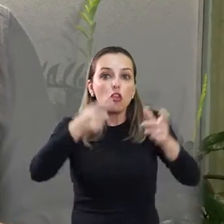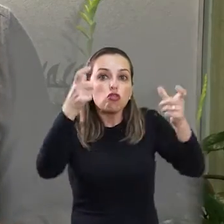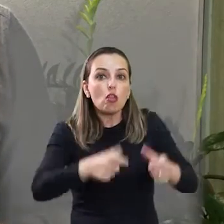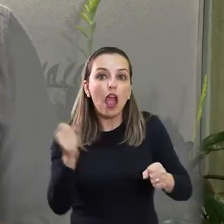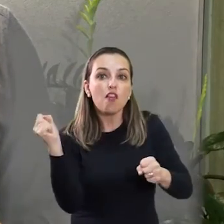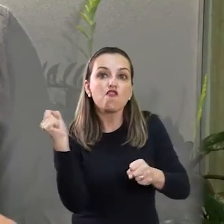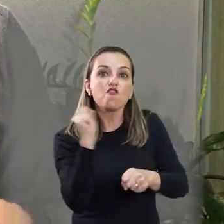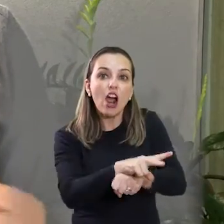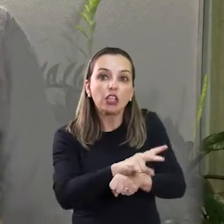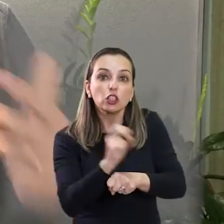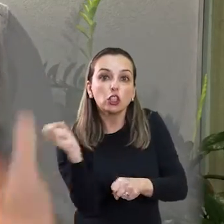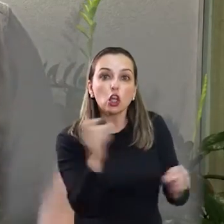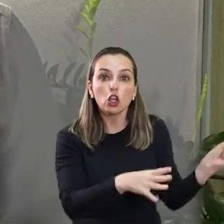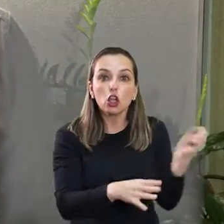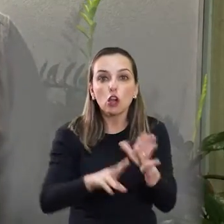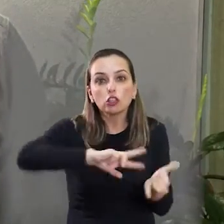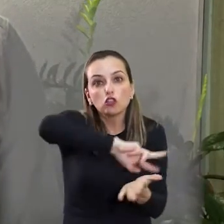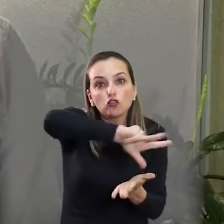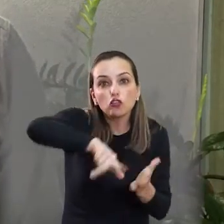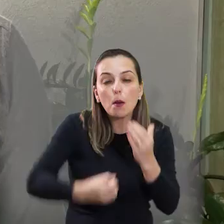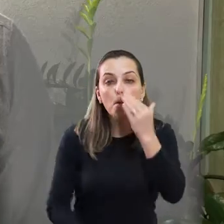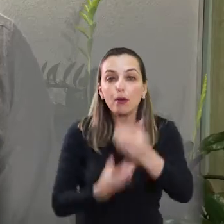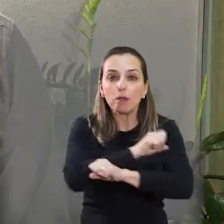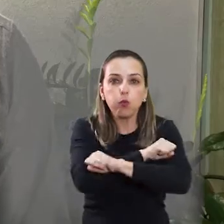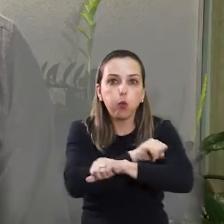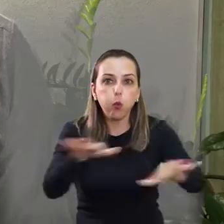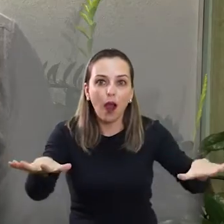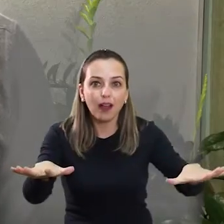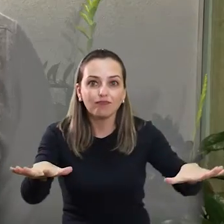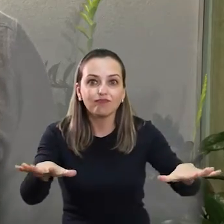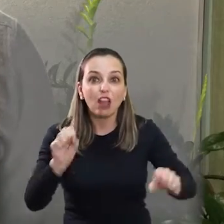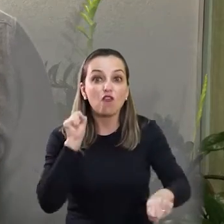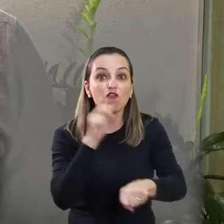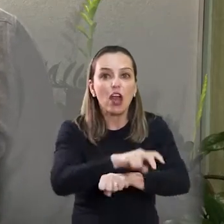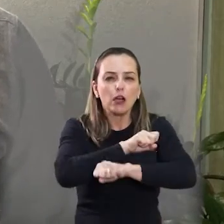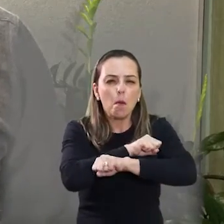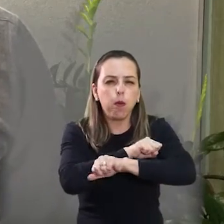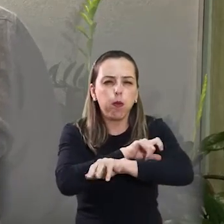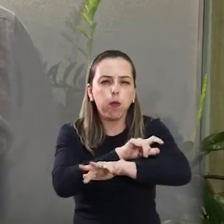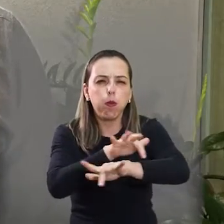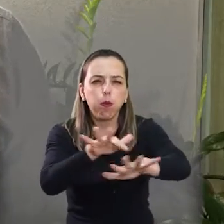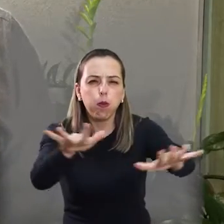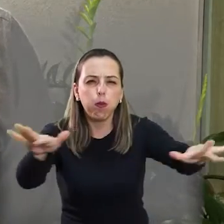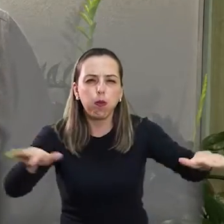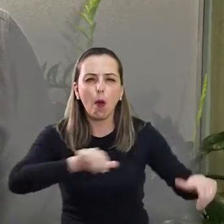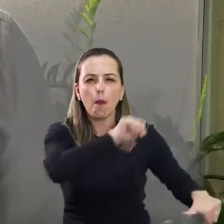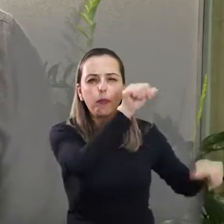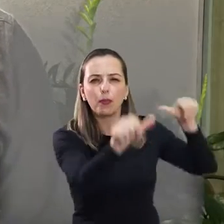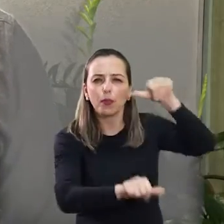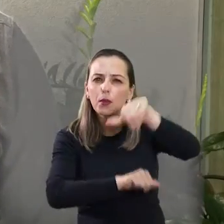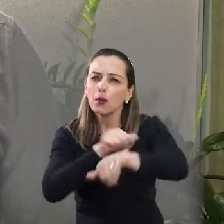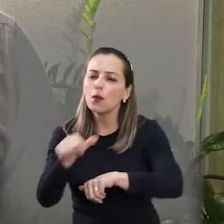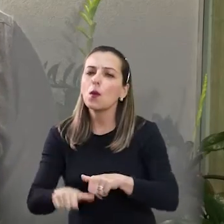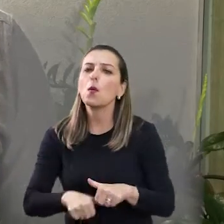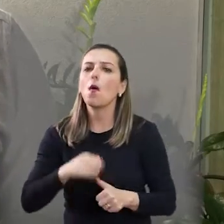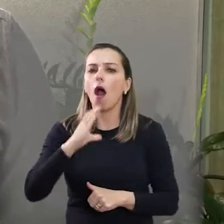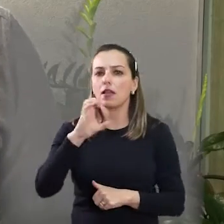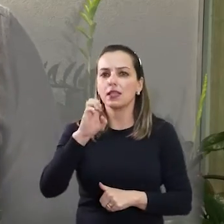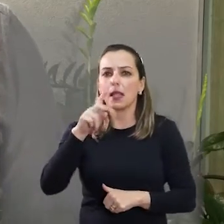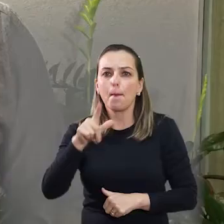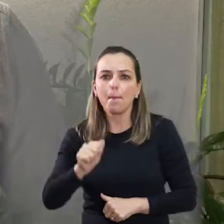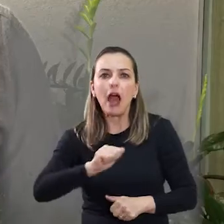vírus se dissemina, maior a possibilidade de ocorrerem mutações, dando origem a novas cepas.